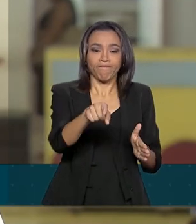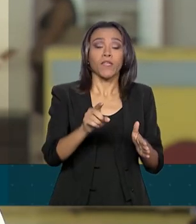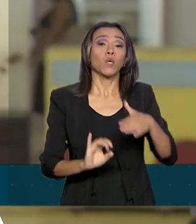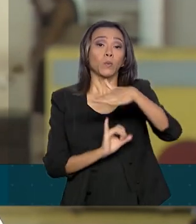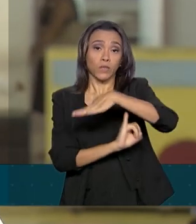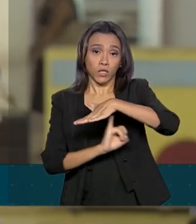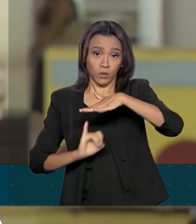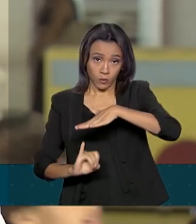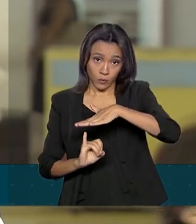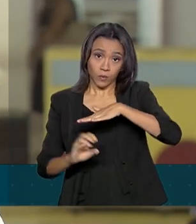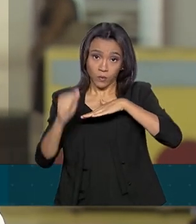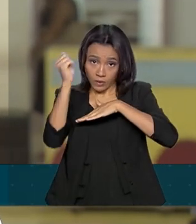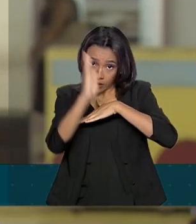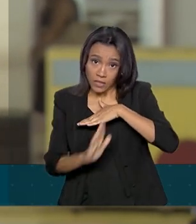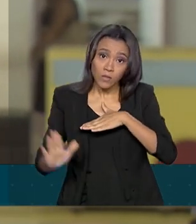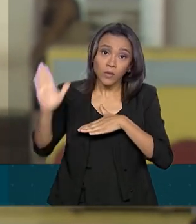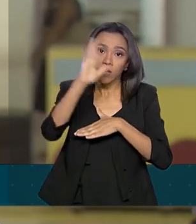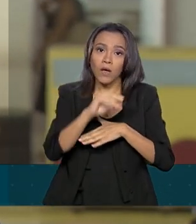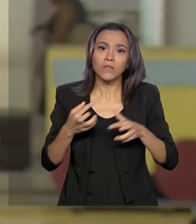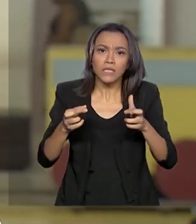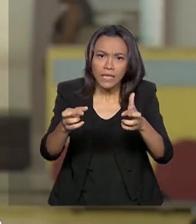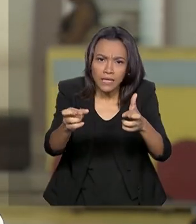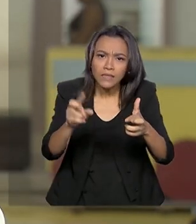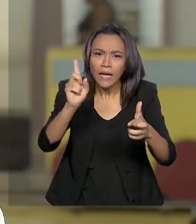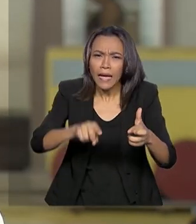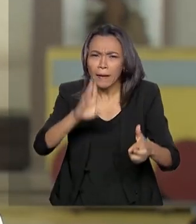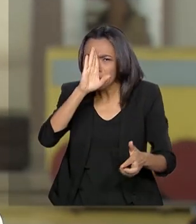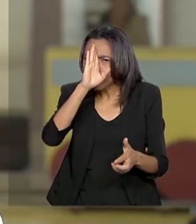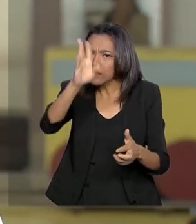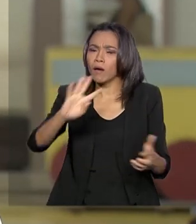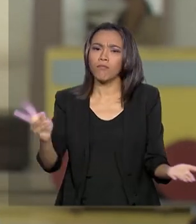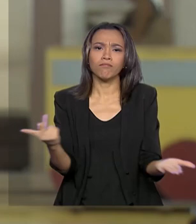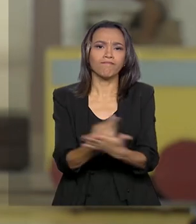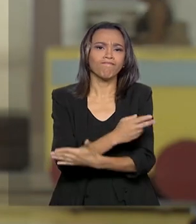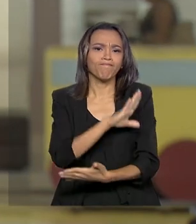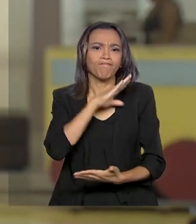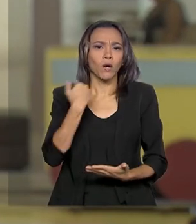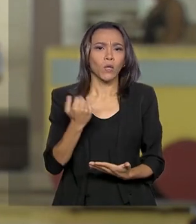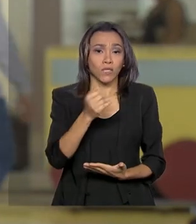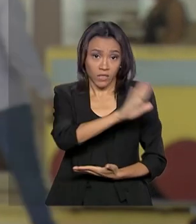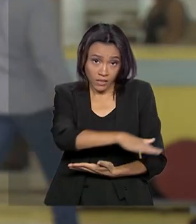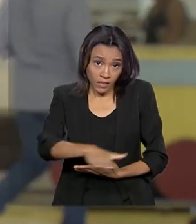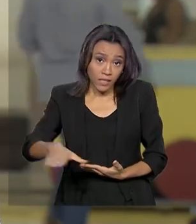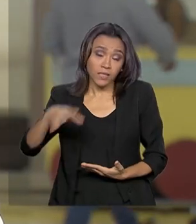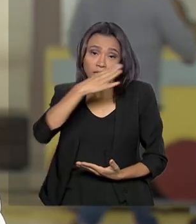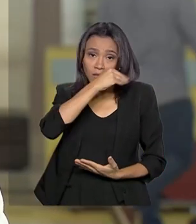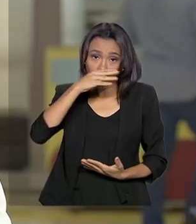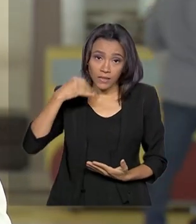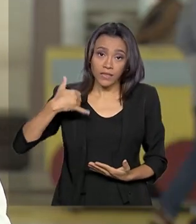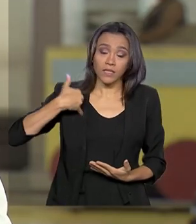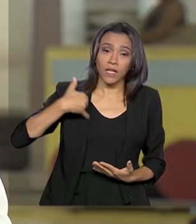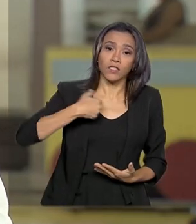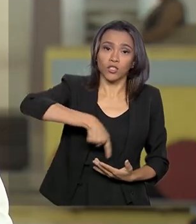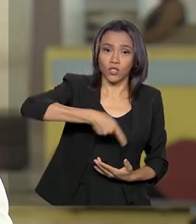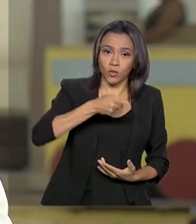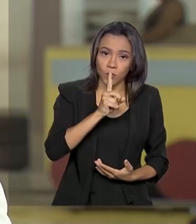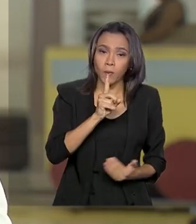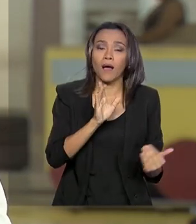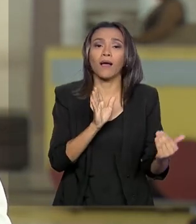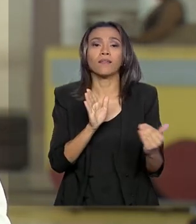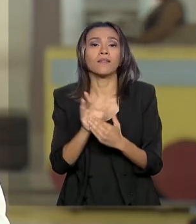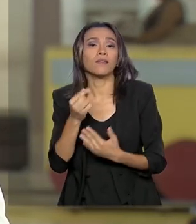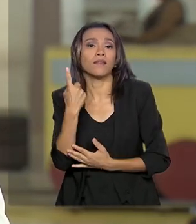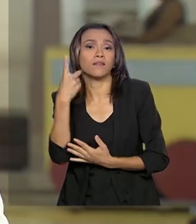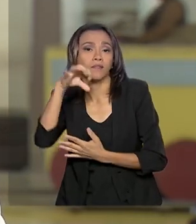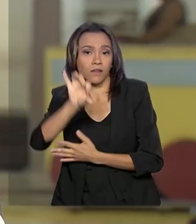Câncer, o câncer é a principal causa de morte por doença entre crianças e adolescentes de 1 a 19 anos no Brasil.